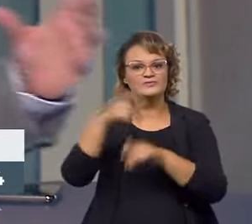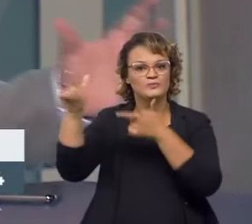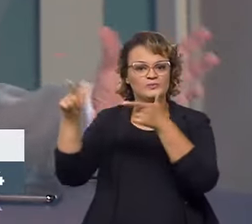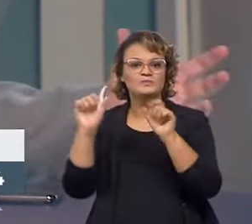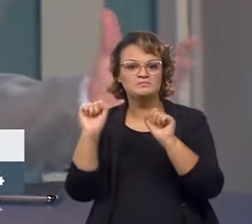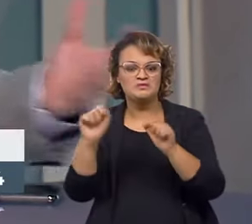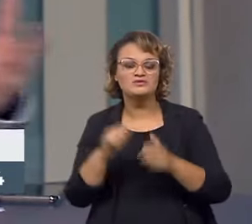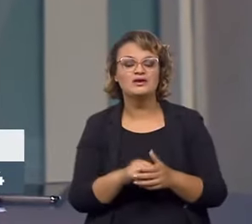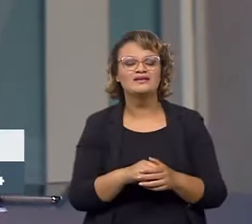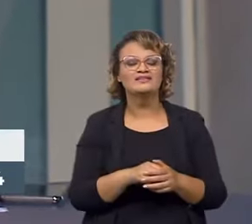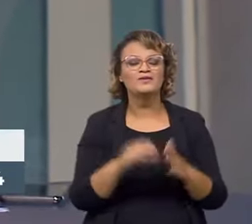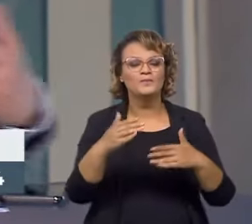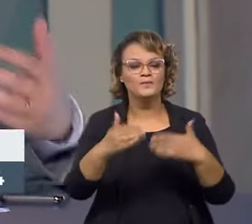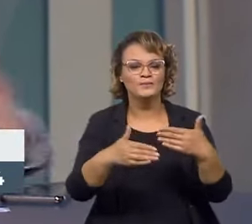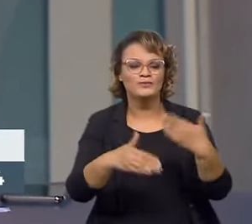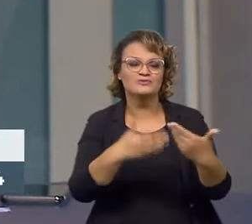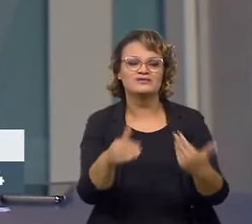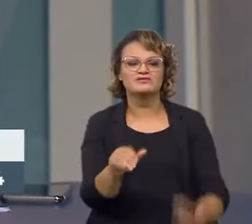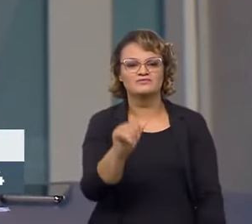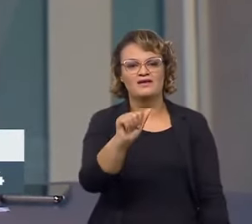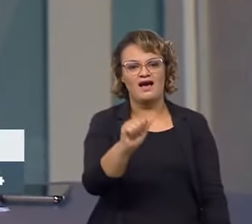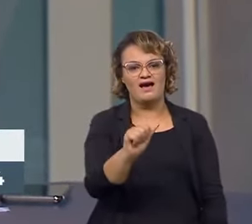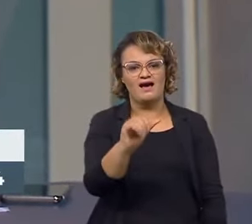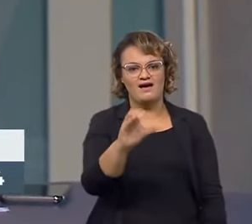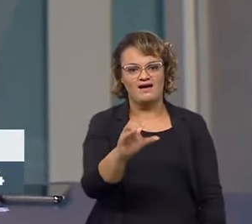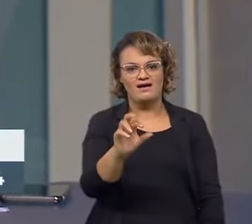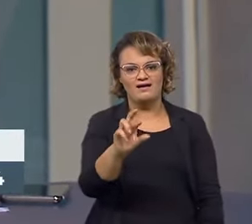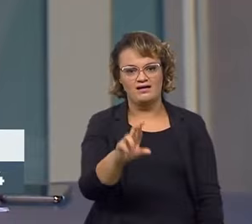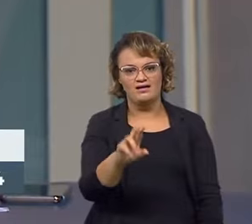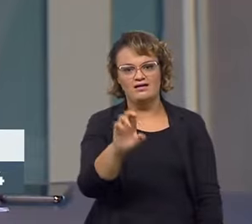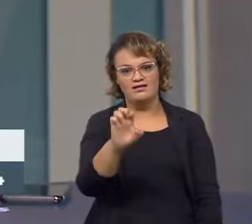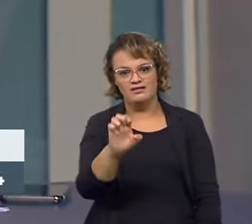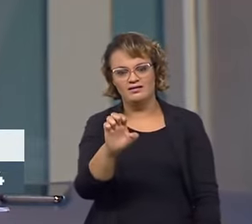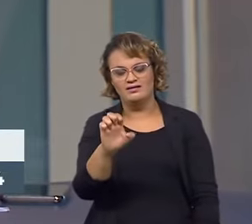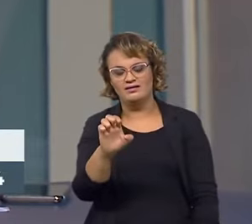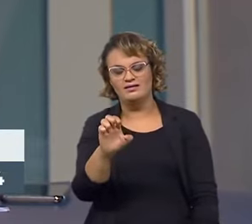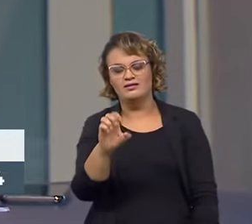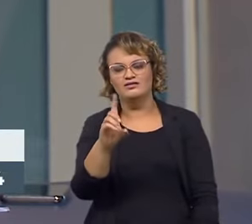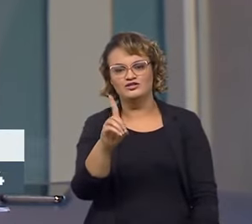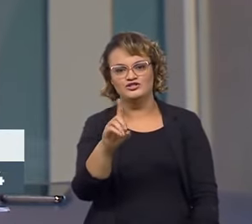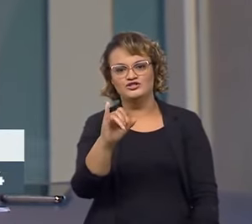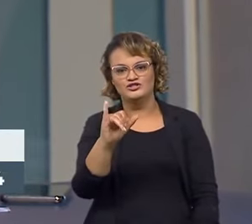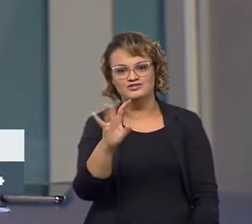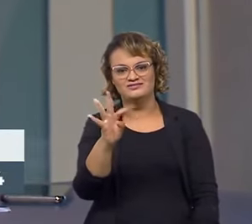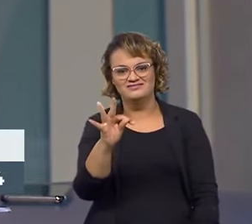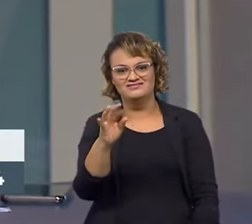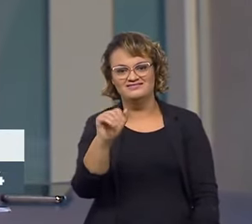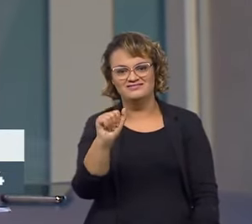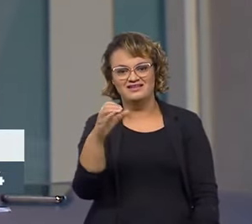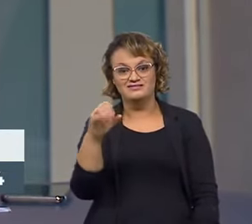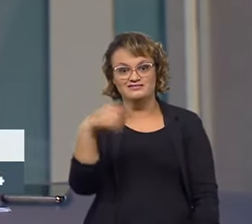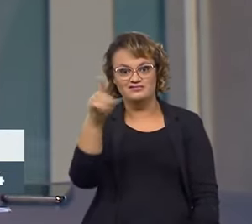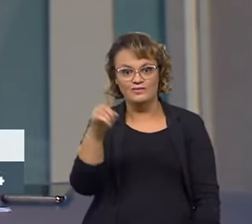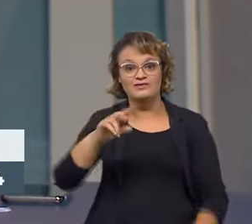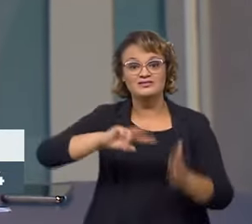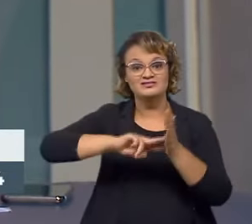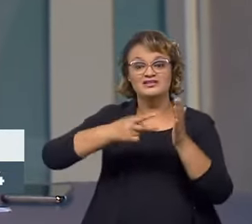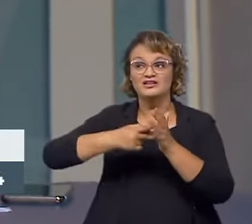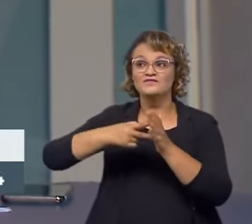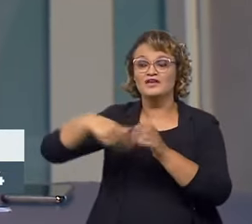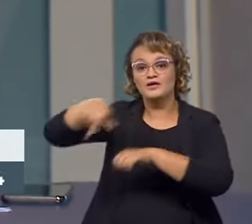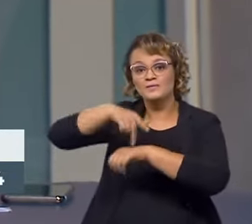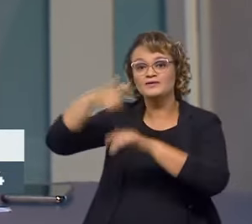acreditação, né? Que dá confiança para todo esse sistema de teste, ele é rastreado internacionalmente. Então, o Inmetro, ele é membro